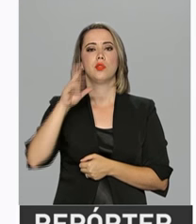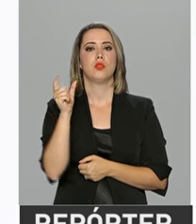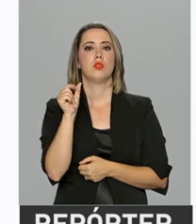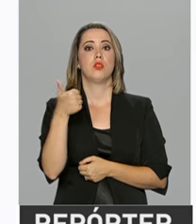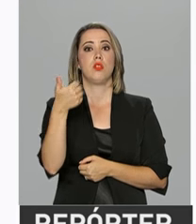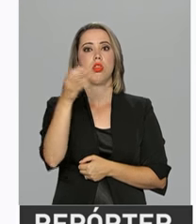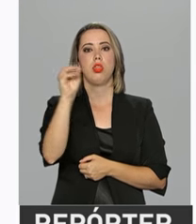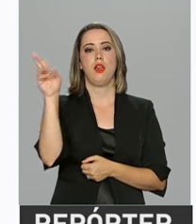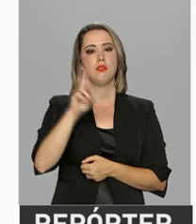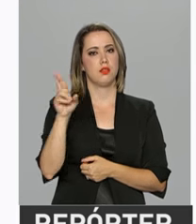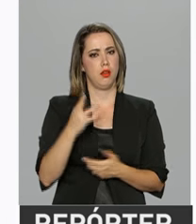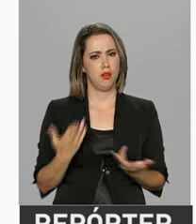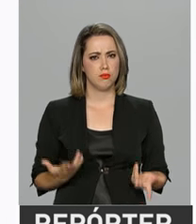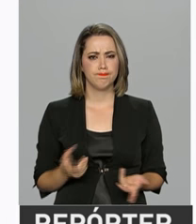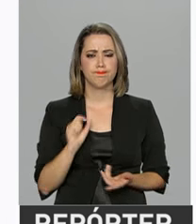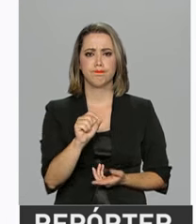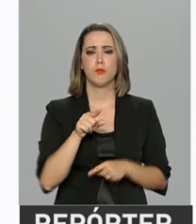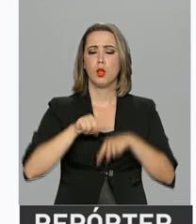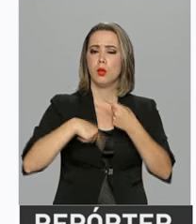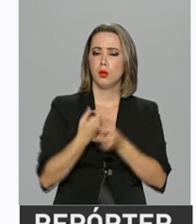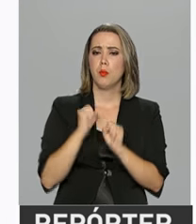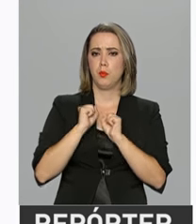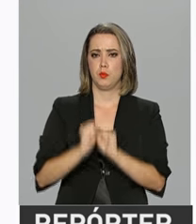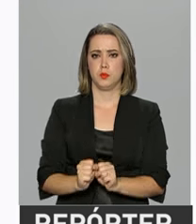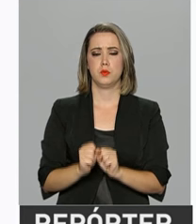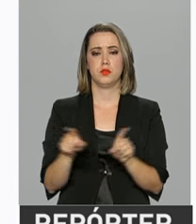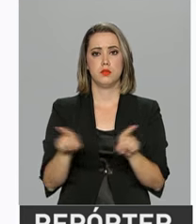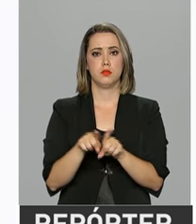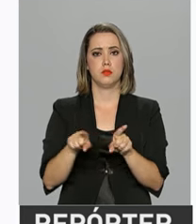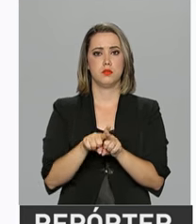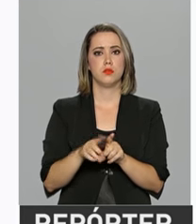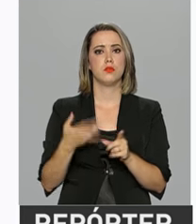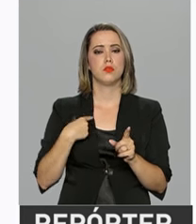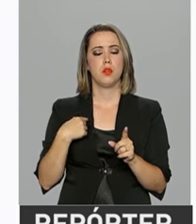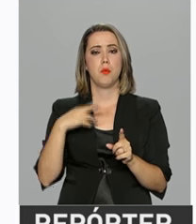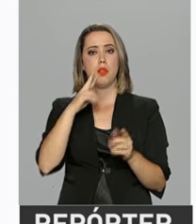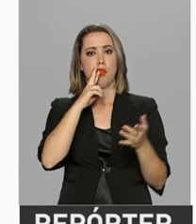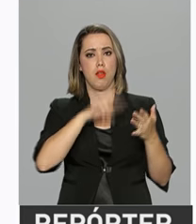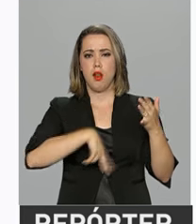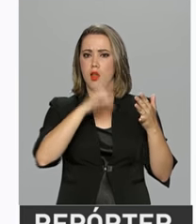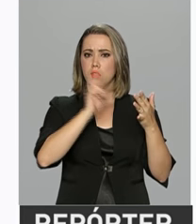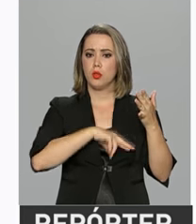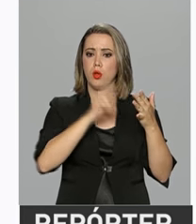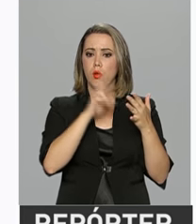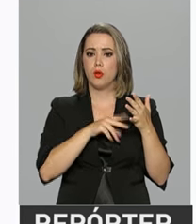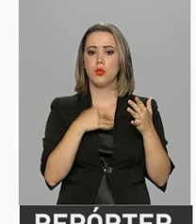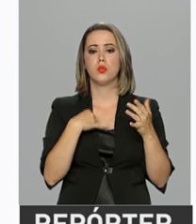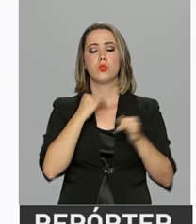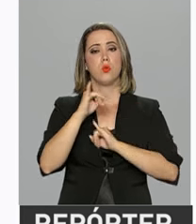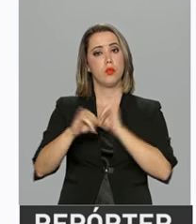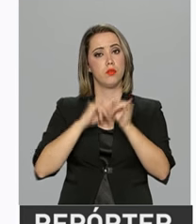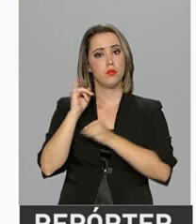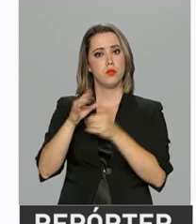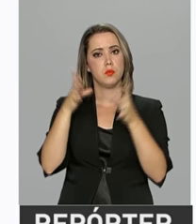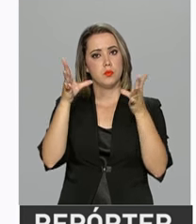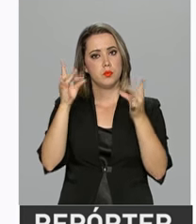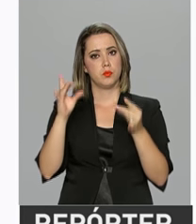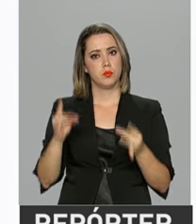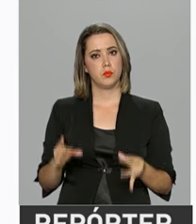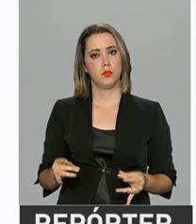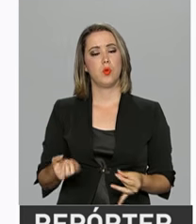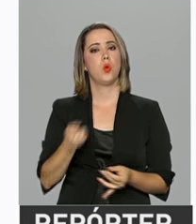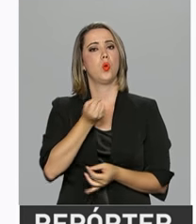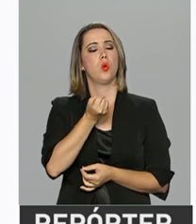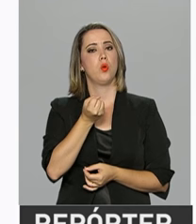passa de R$,00. E depois é possível ainda produzir relatórios com informações detalhadas, como dados